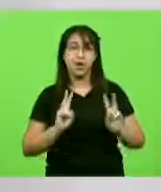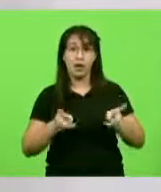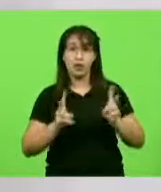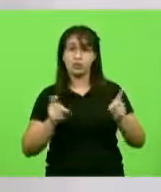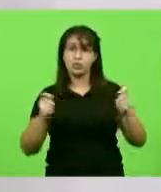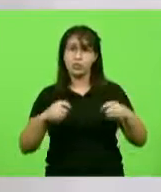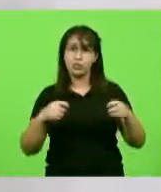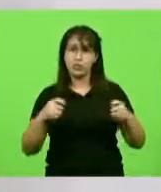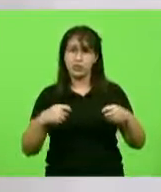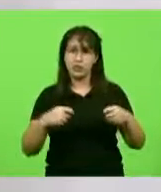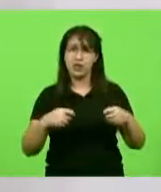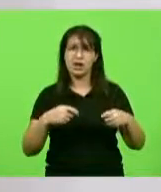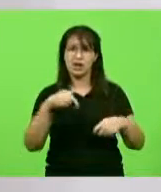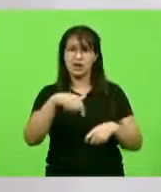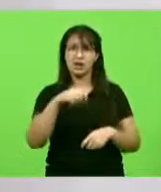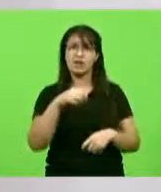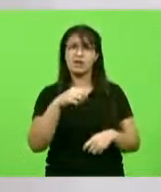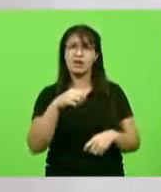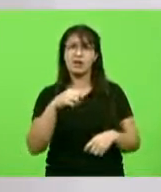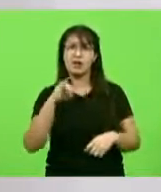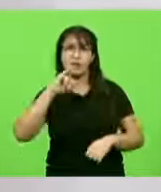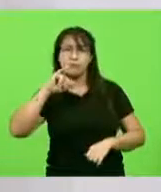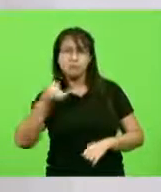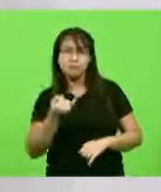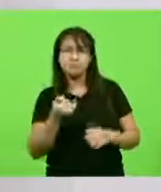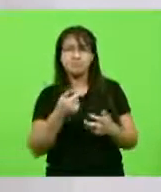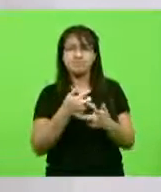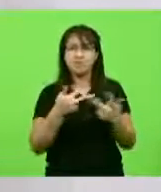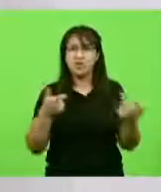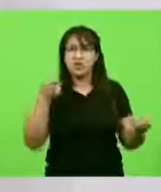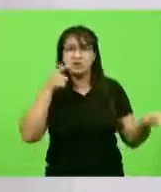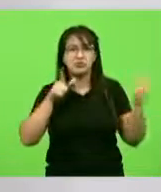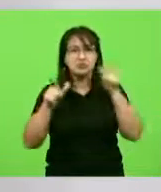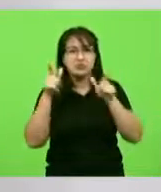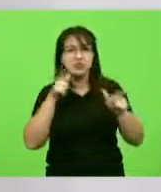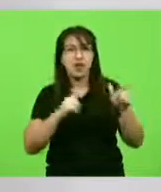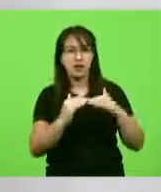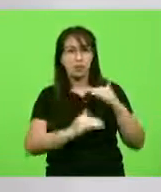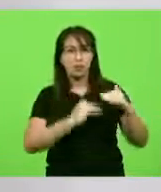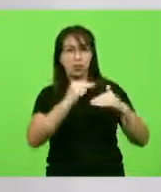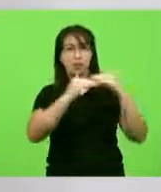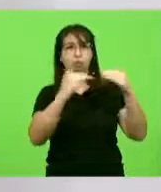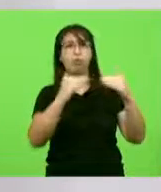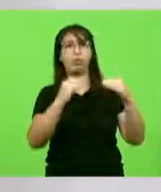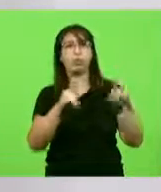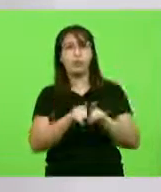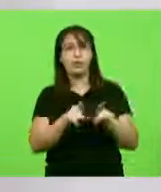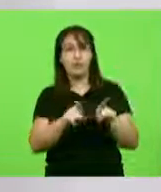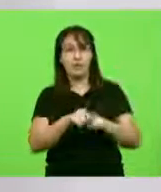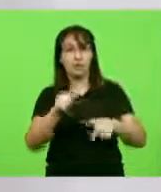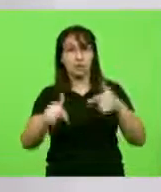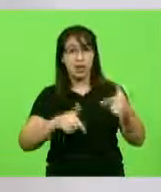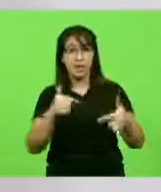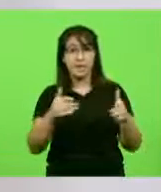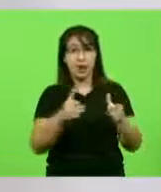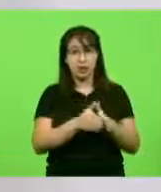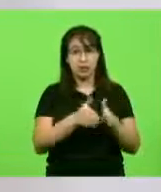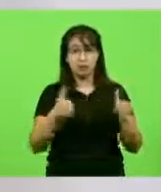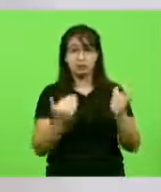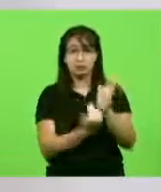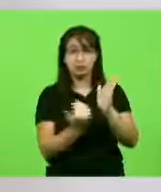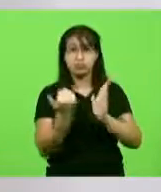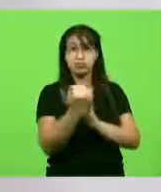esse Estado de oportunidades, o melhor Estado em geração de emprego do país e um Estado que possa continuar